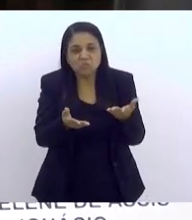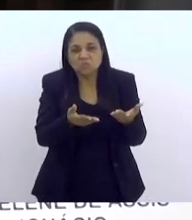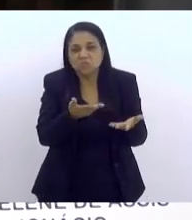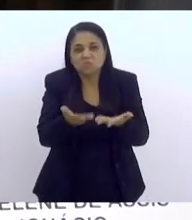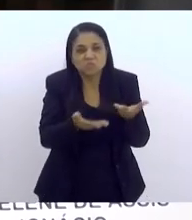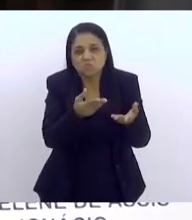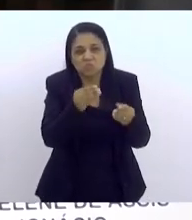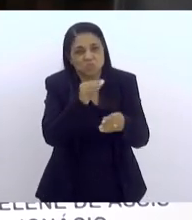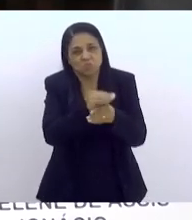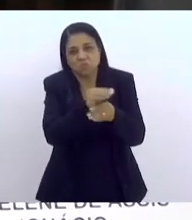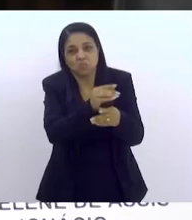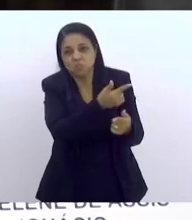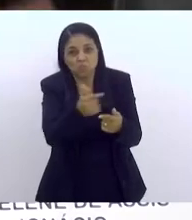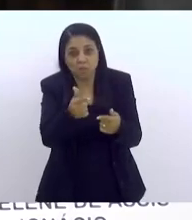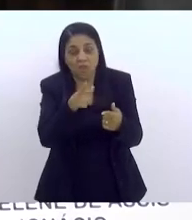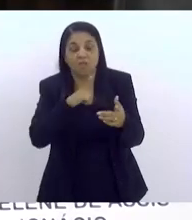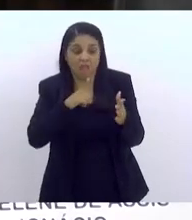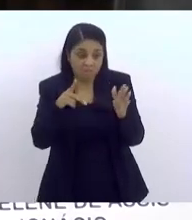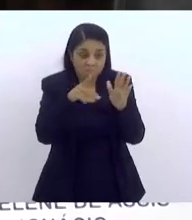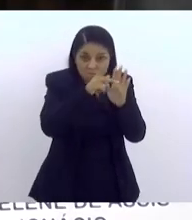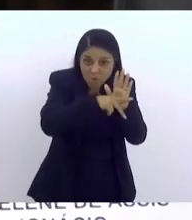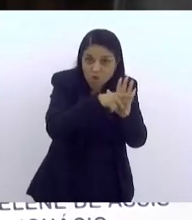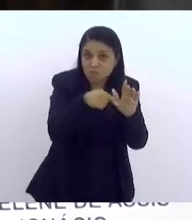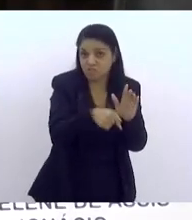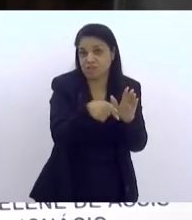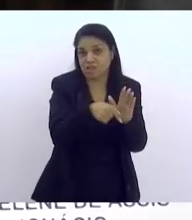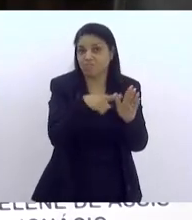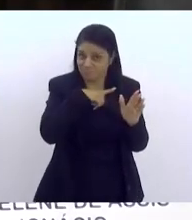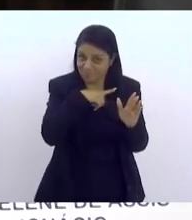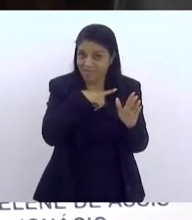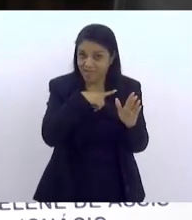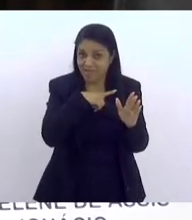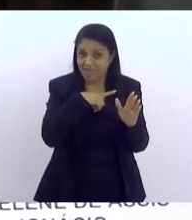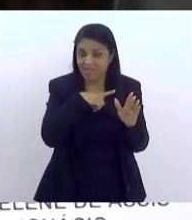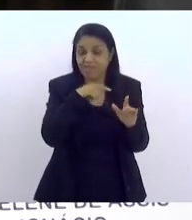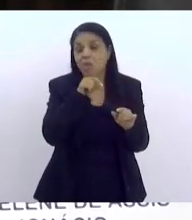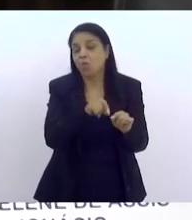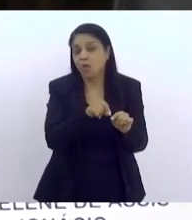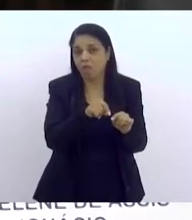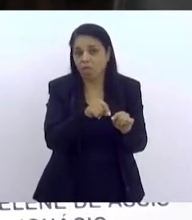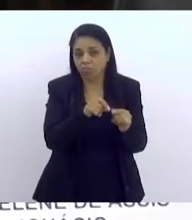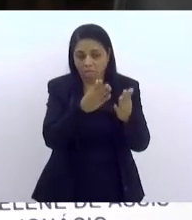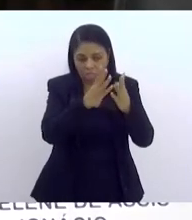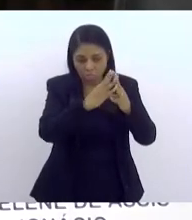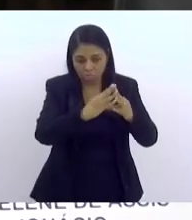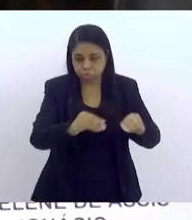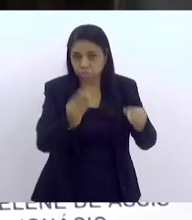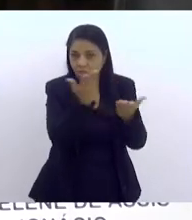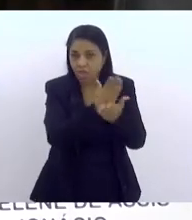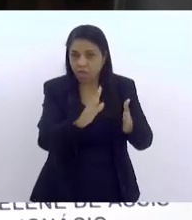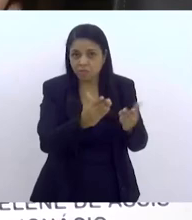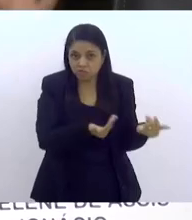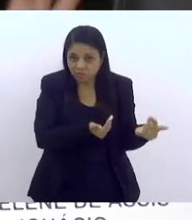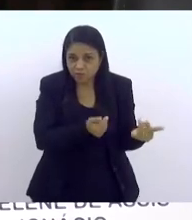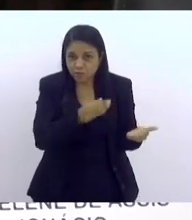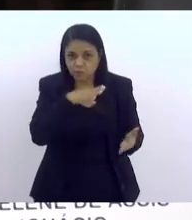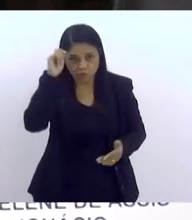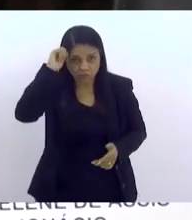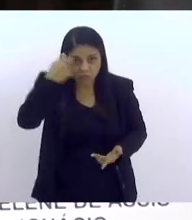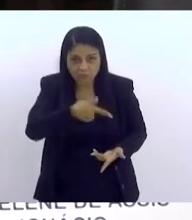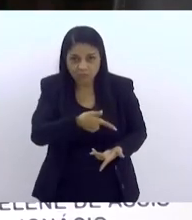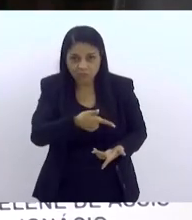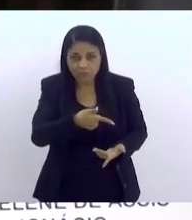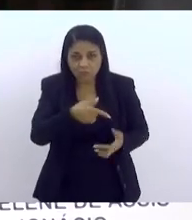que soma com todos esses outros projetos que é extermínio da juventude negra. Porque se é ela que está dentro da escola, quando ela